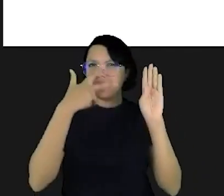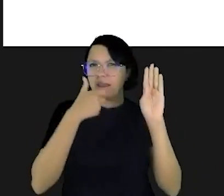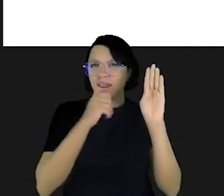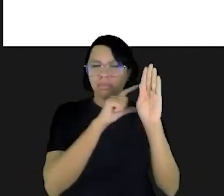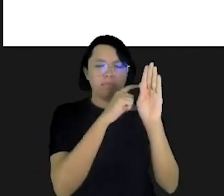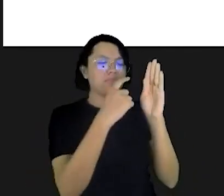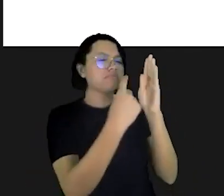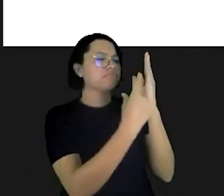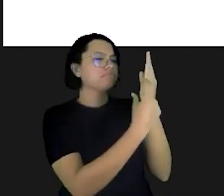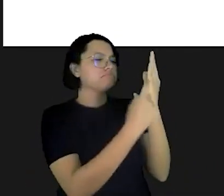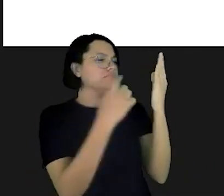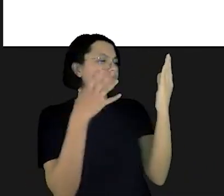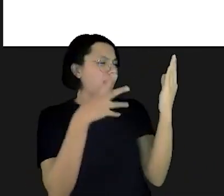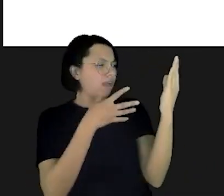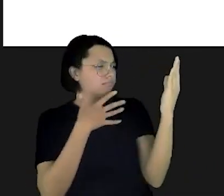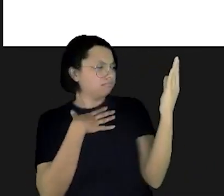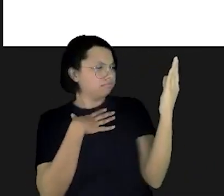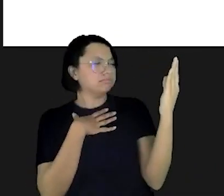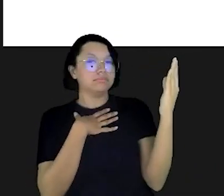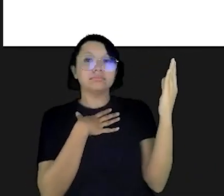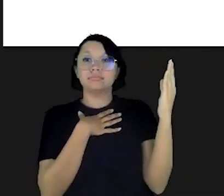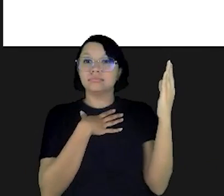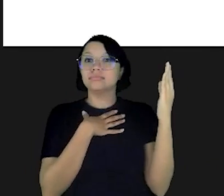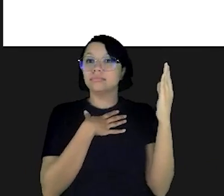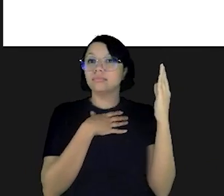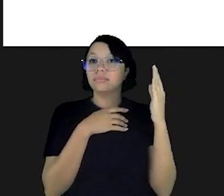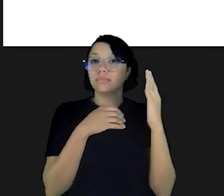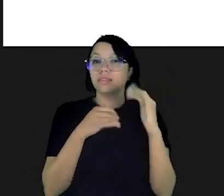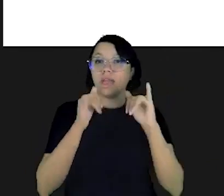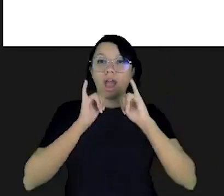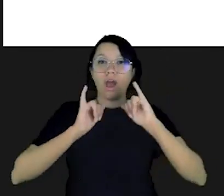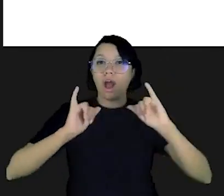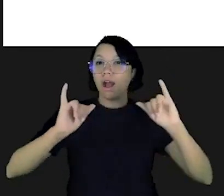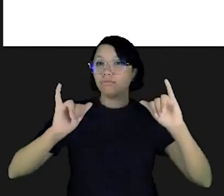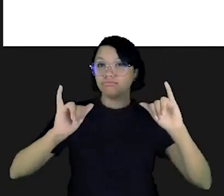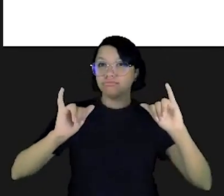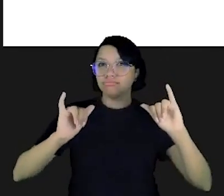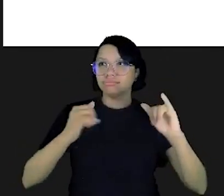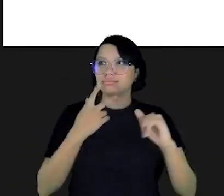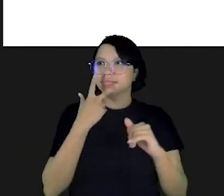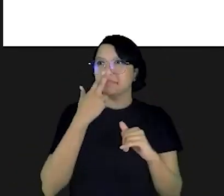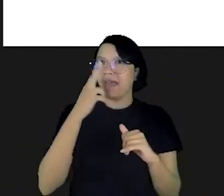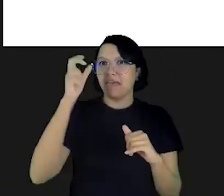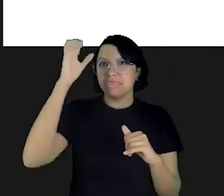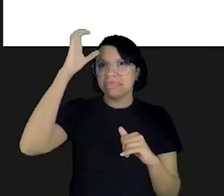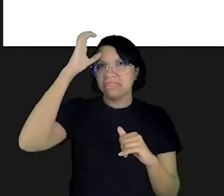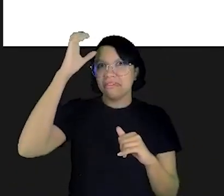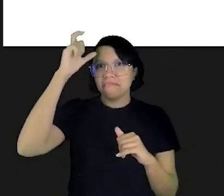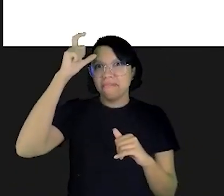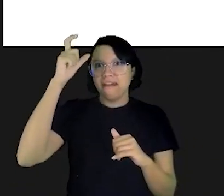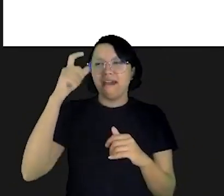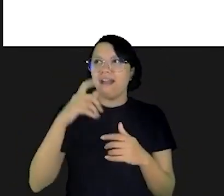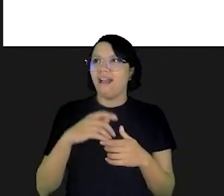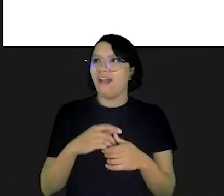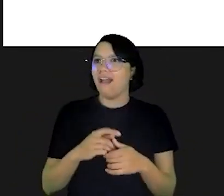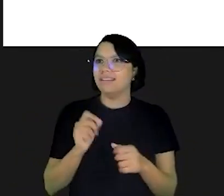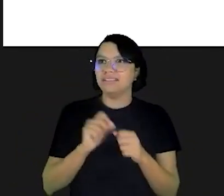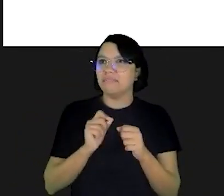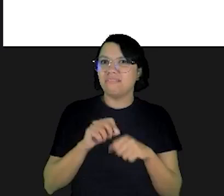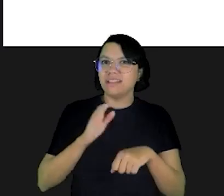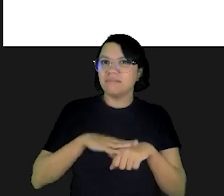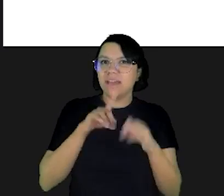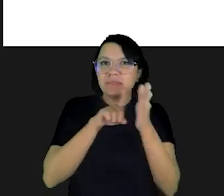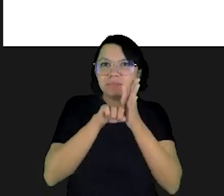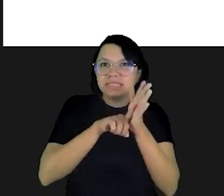lindas as embalagens são lindas os rótulos são atraentes e o marketing é a ciência do demônio gente